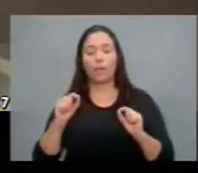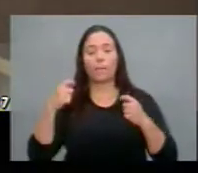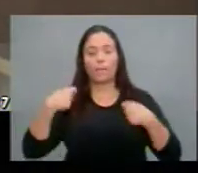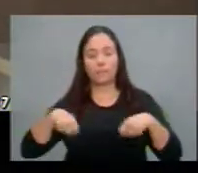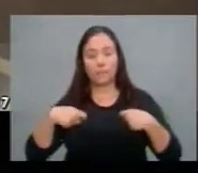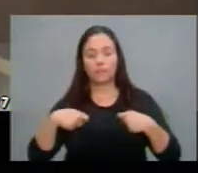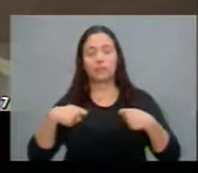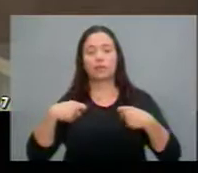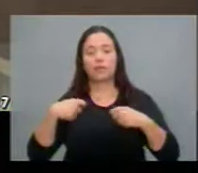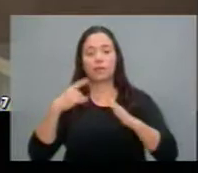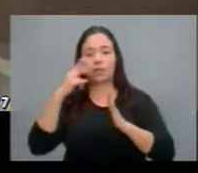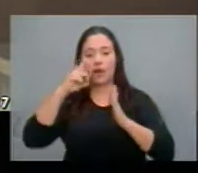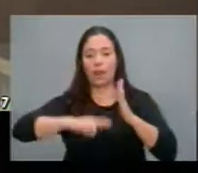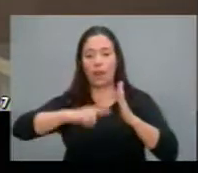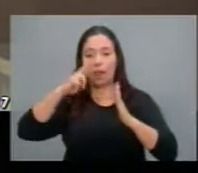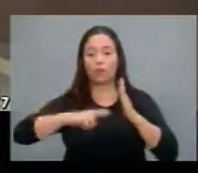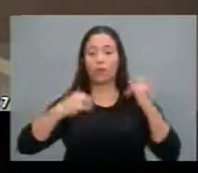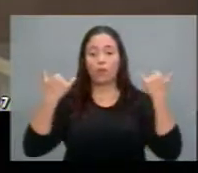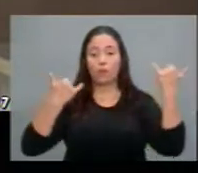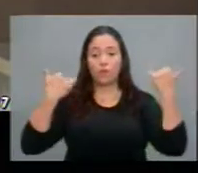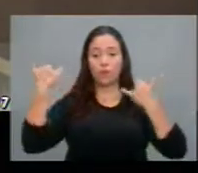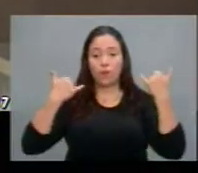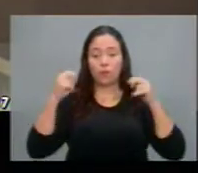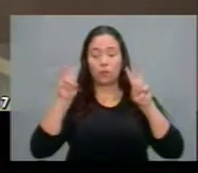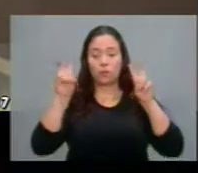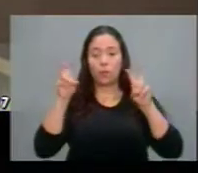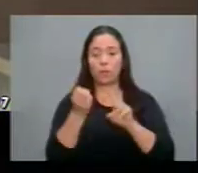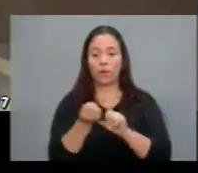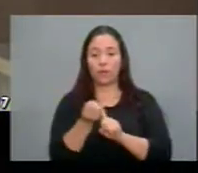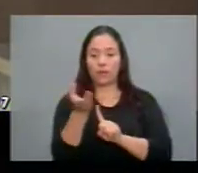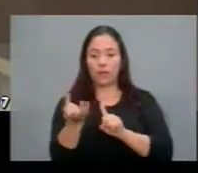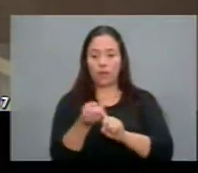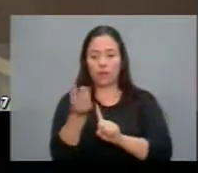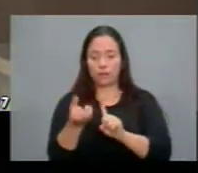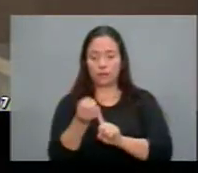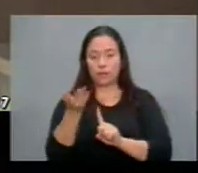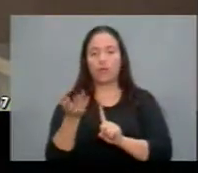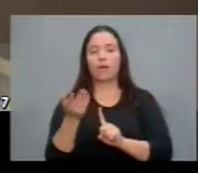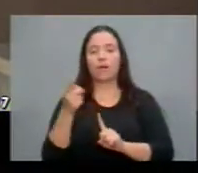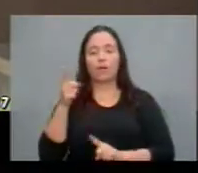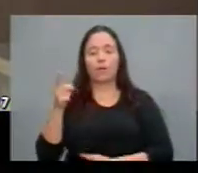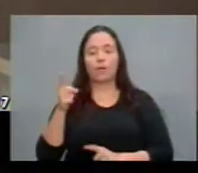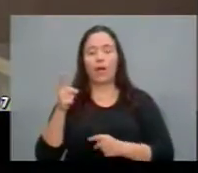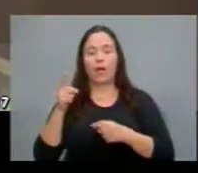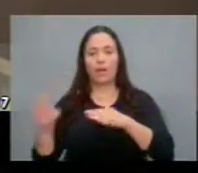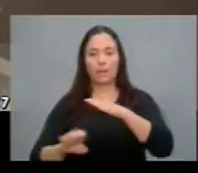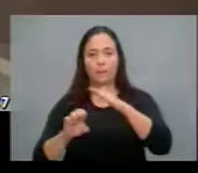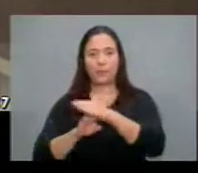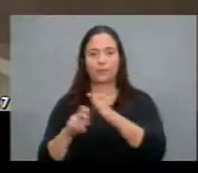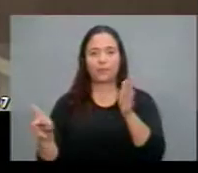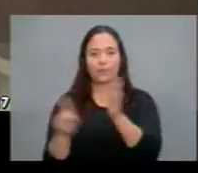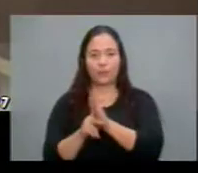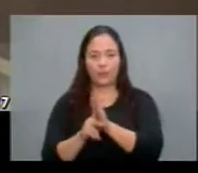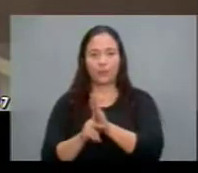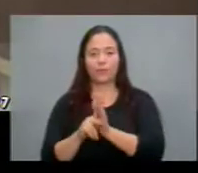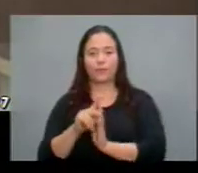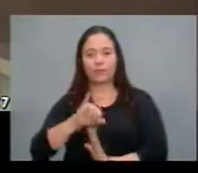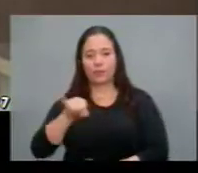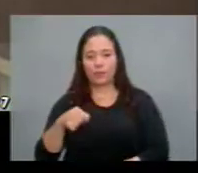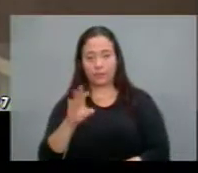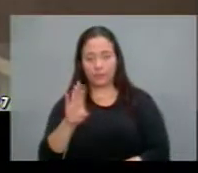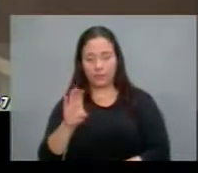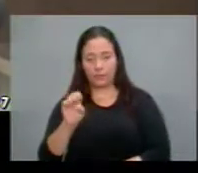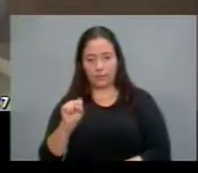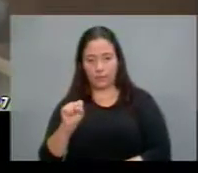envie informações detalhadas sobre a delação premiada dos sócios e diretores ele já levantou o sigilo